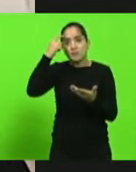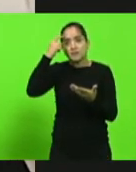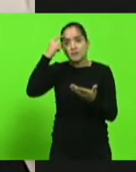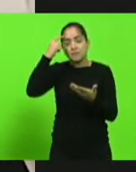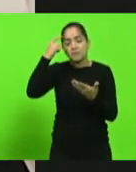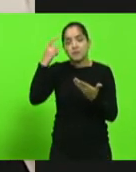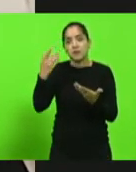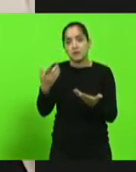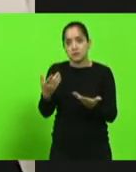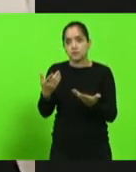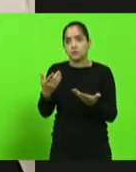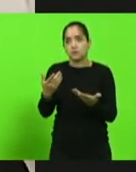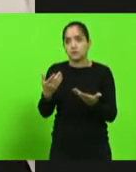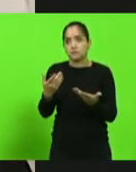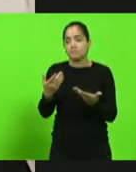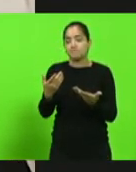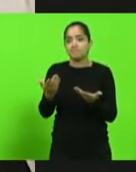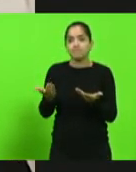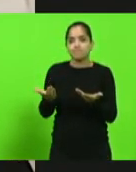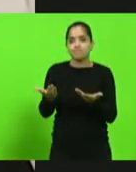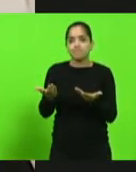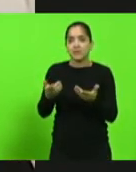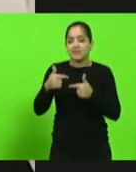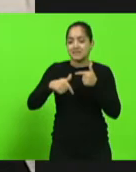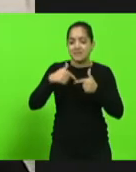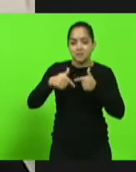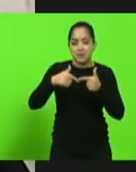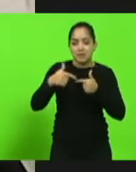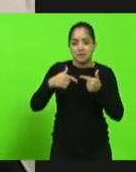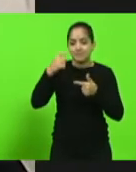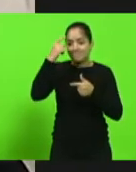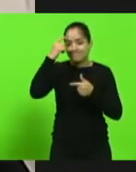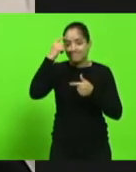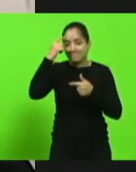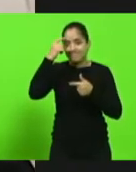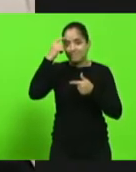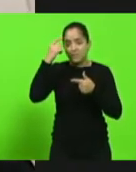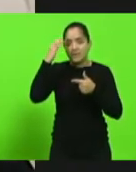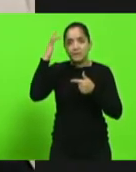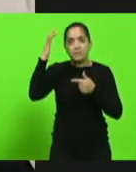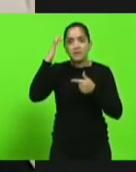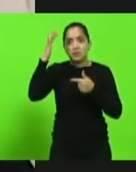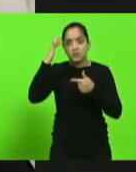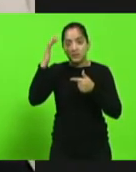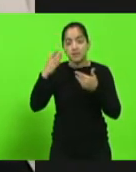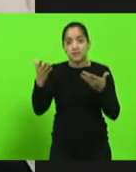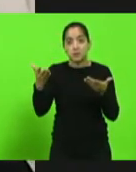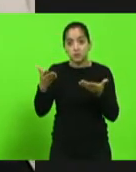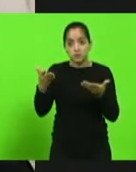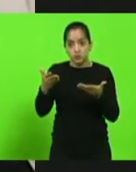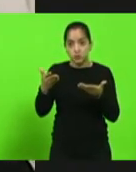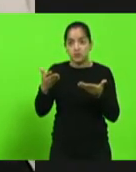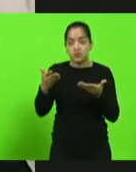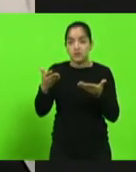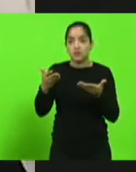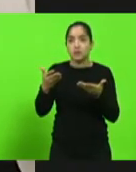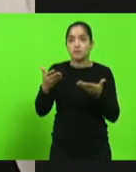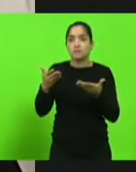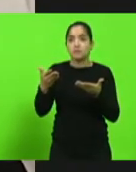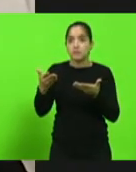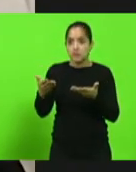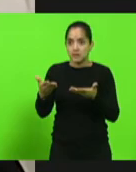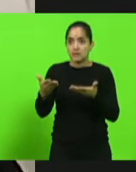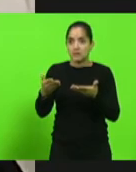trabalhados eu consegui imaginar que um dia essa